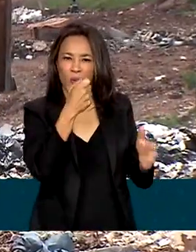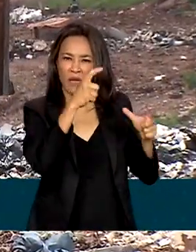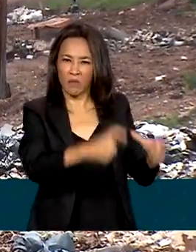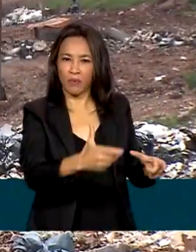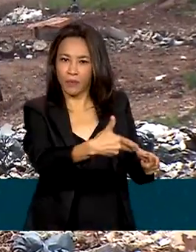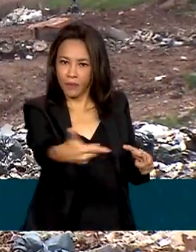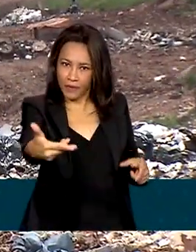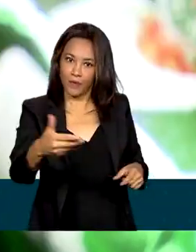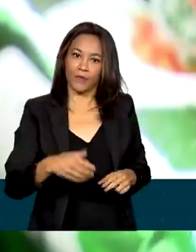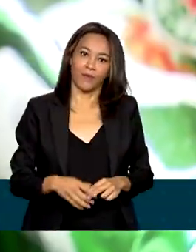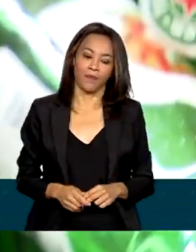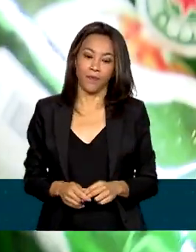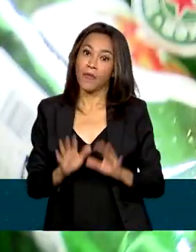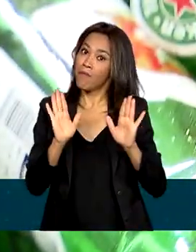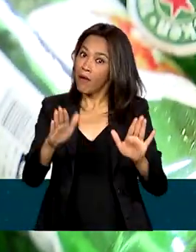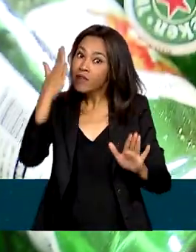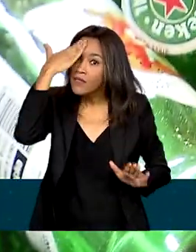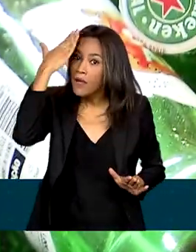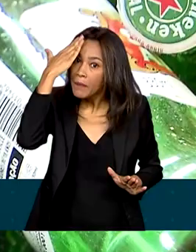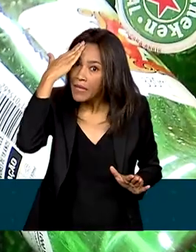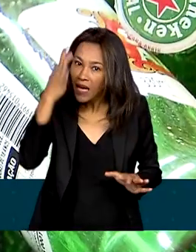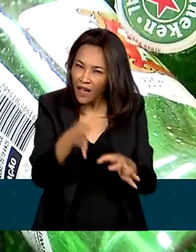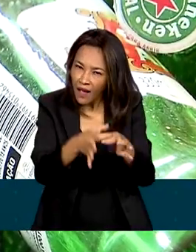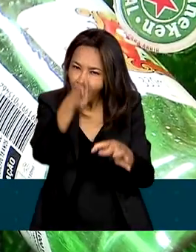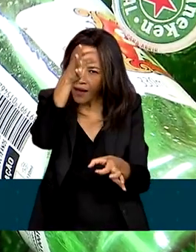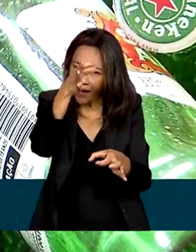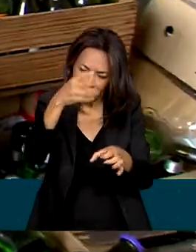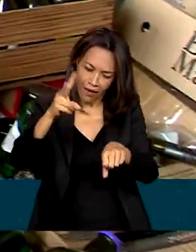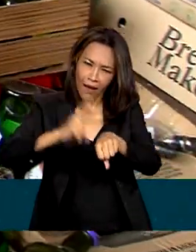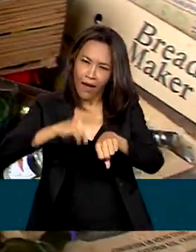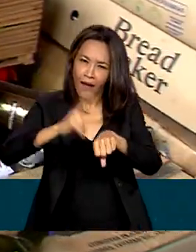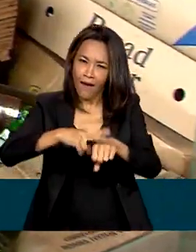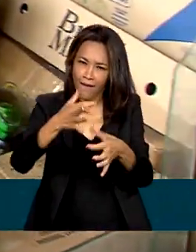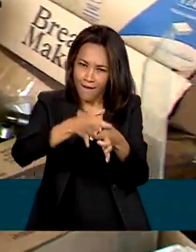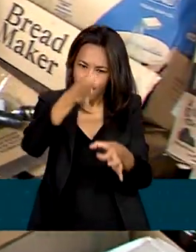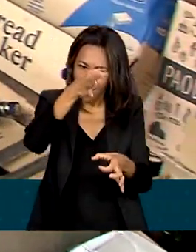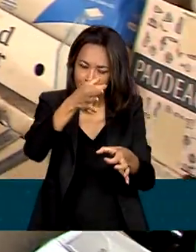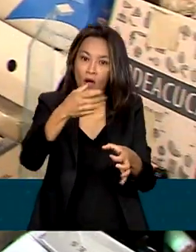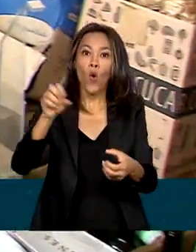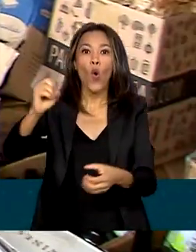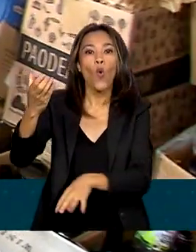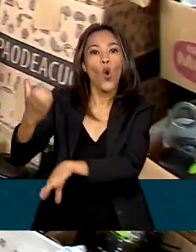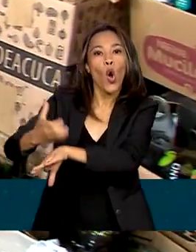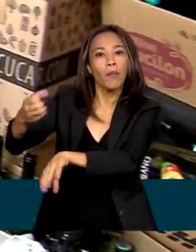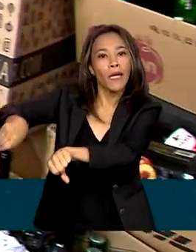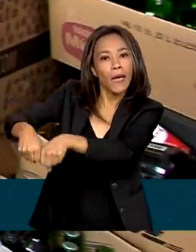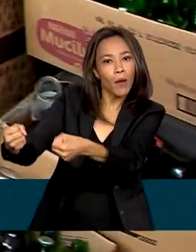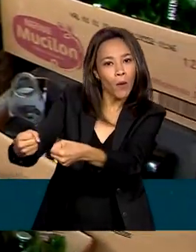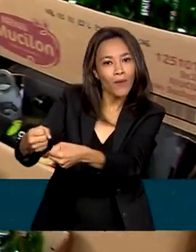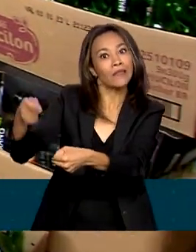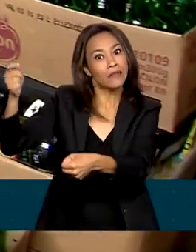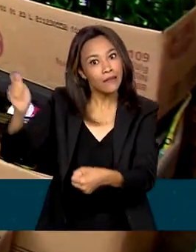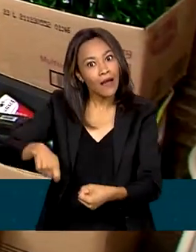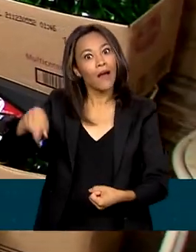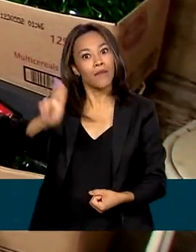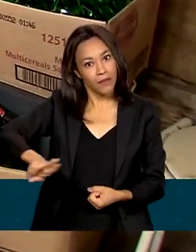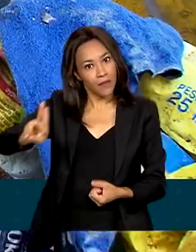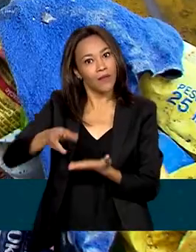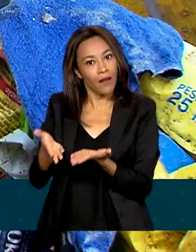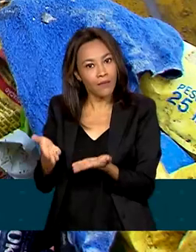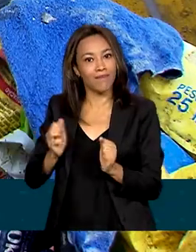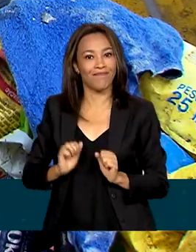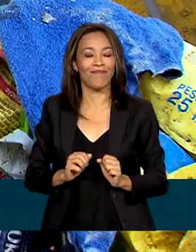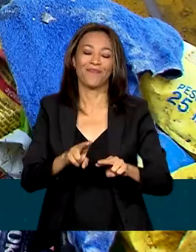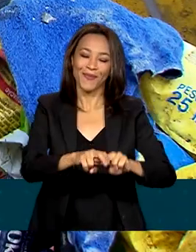exemplo. Mas você sabia que aquela garrafa vazia, ou até mesmo aquele copo que quebrou, ainda podem ser úteis?